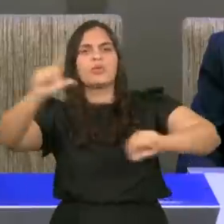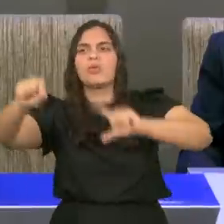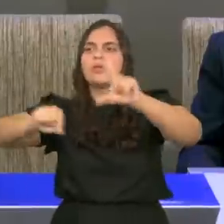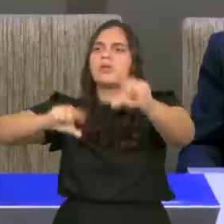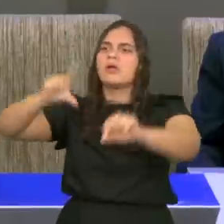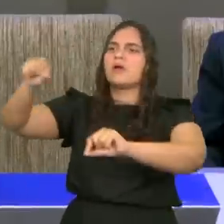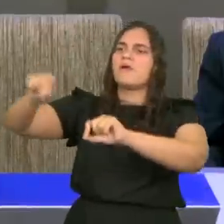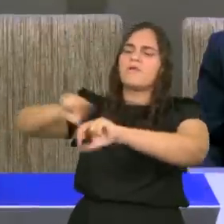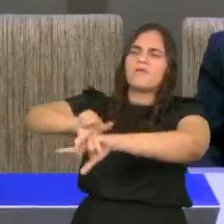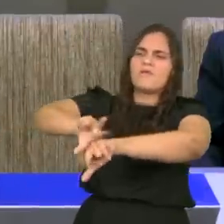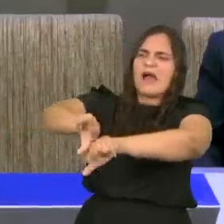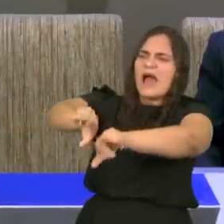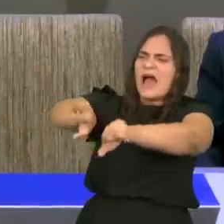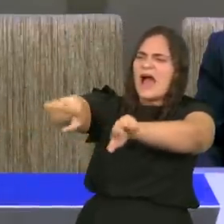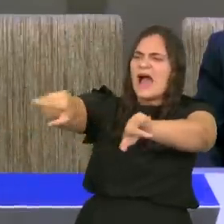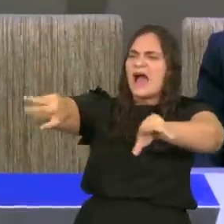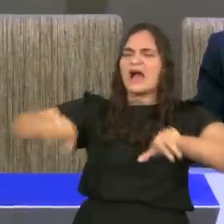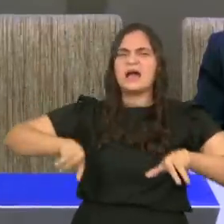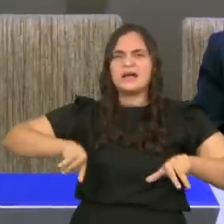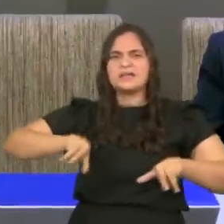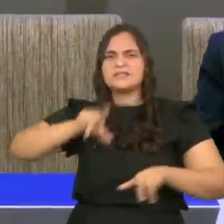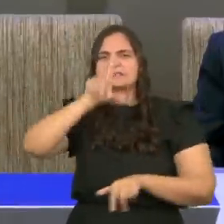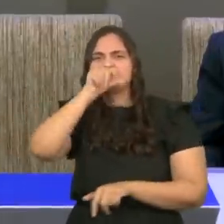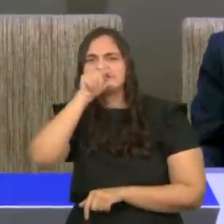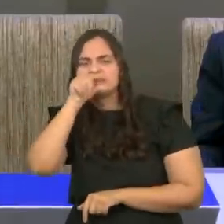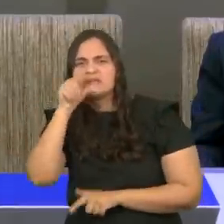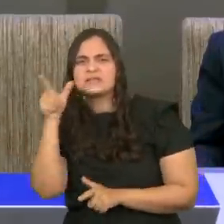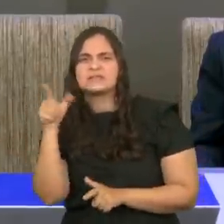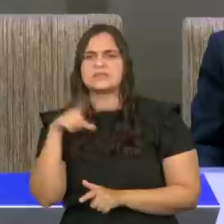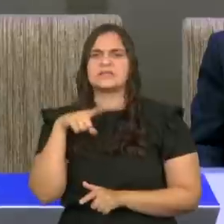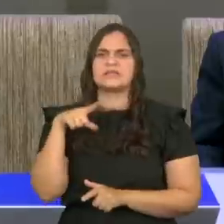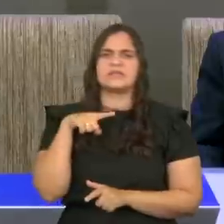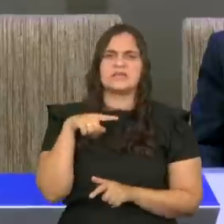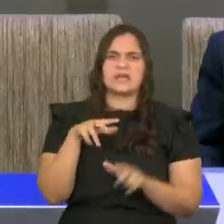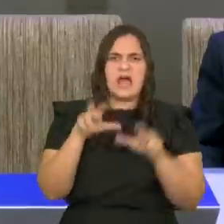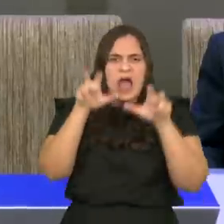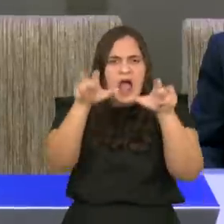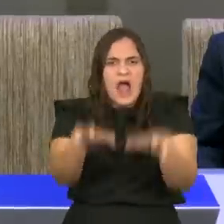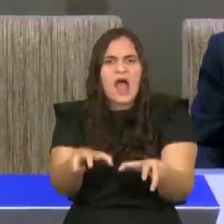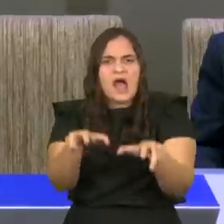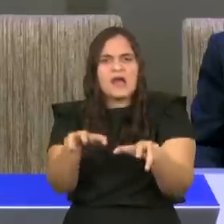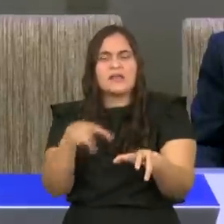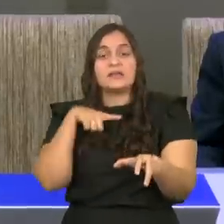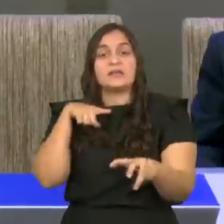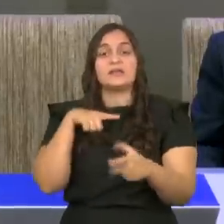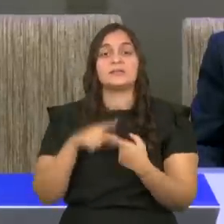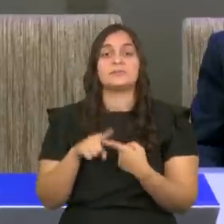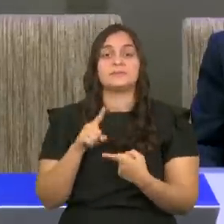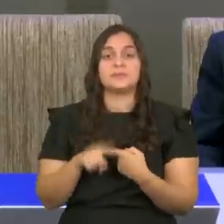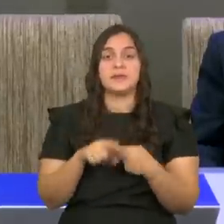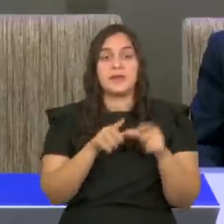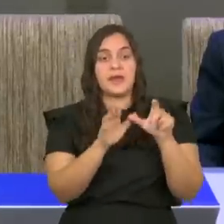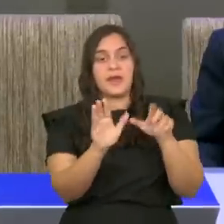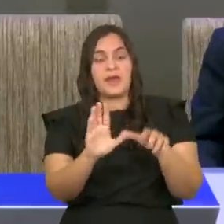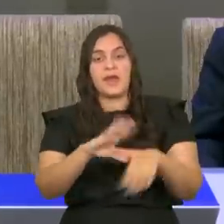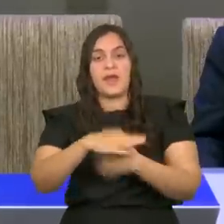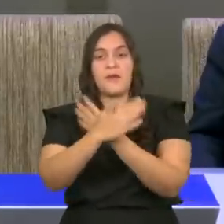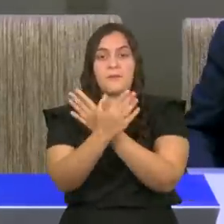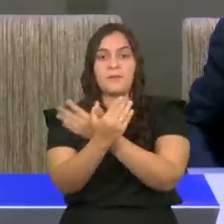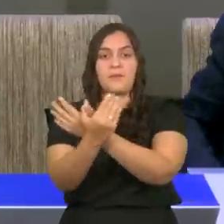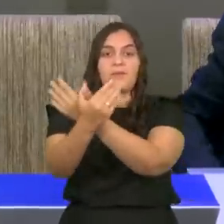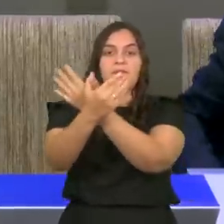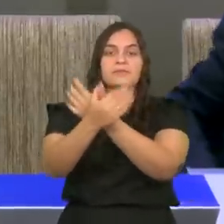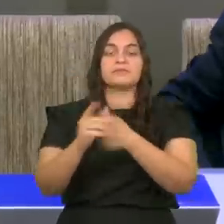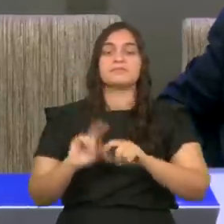acerca do cuidado de Deus. Jesus tinha águia, Jesus tinha pomba, mas Jesus escolhe o